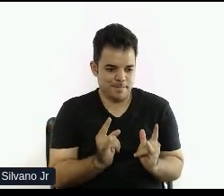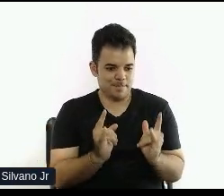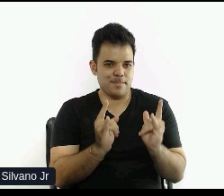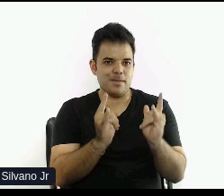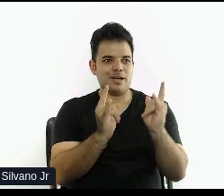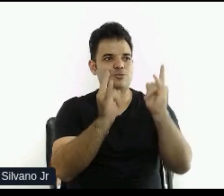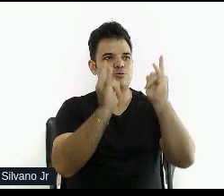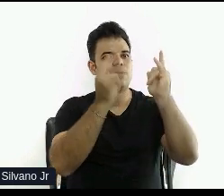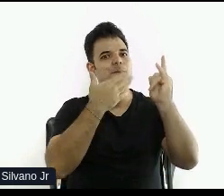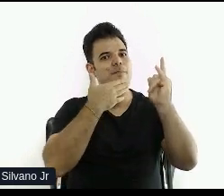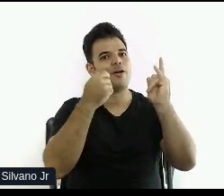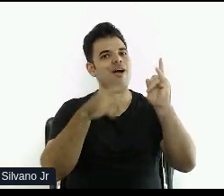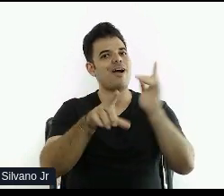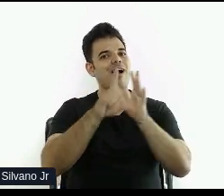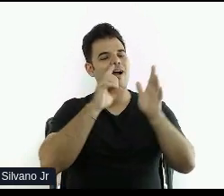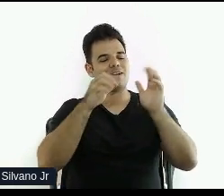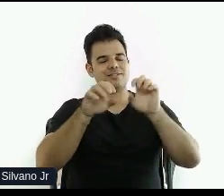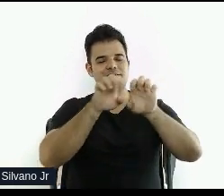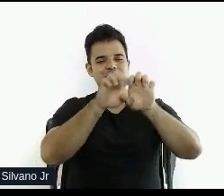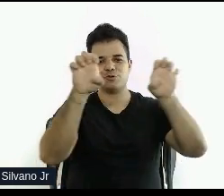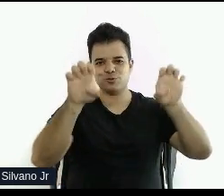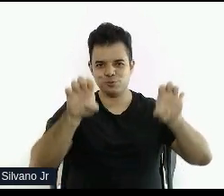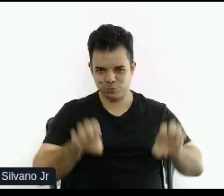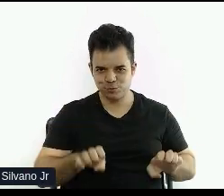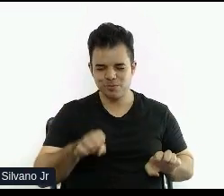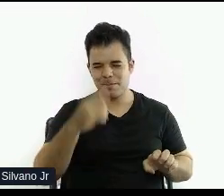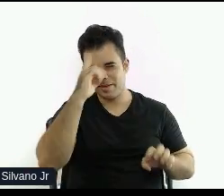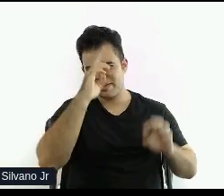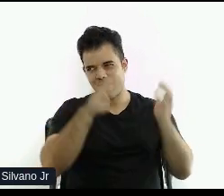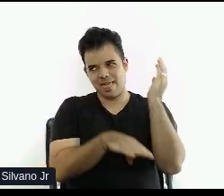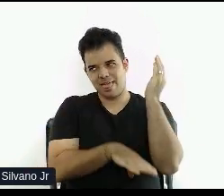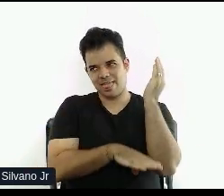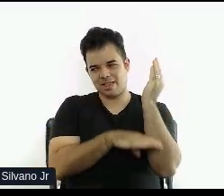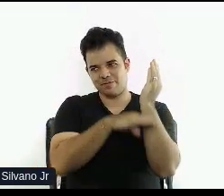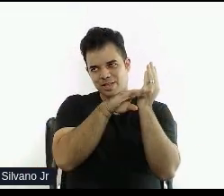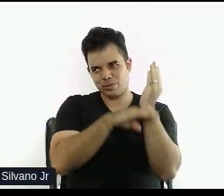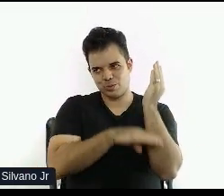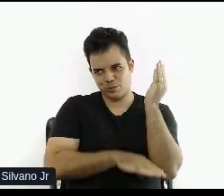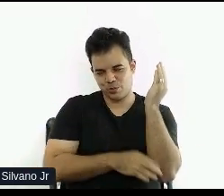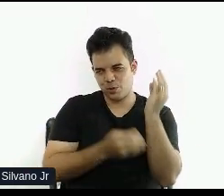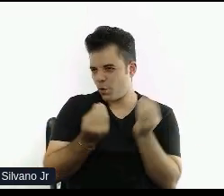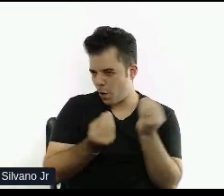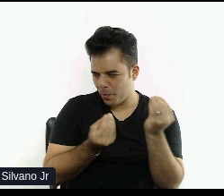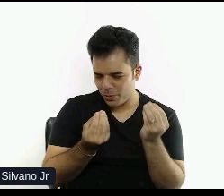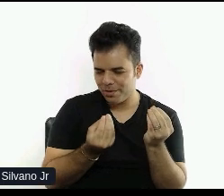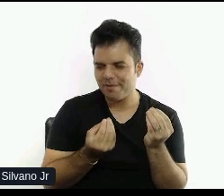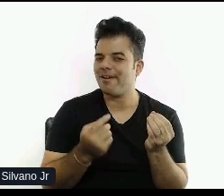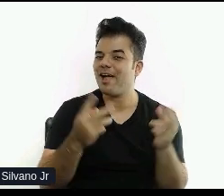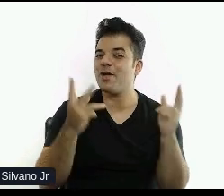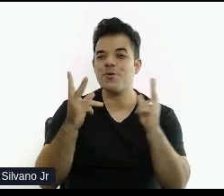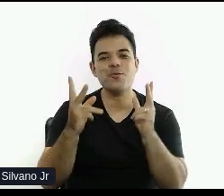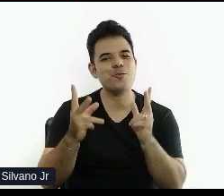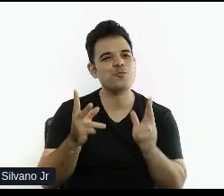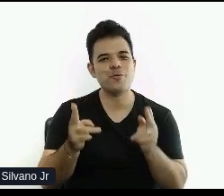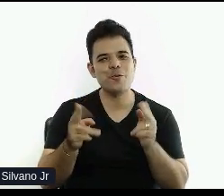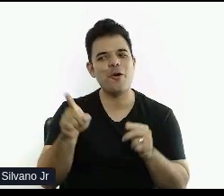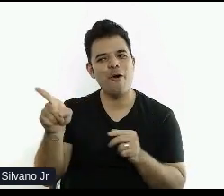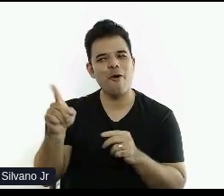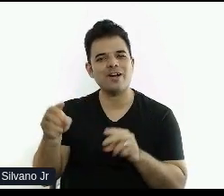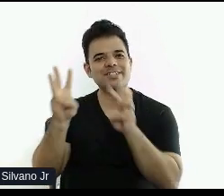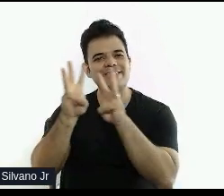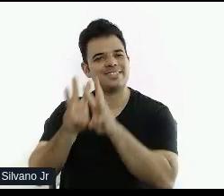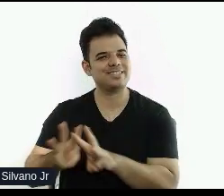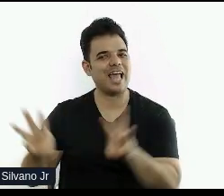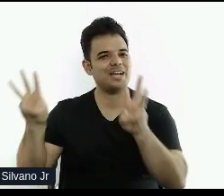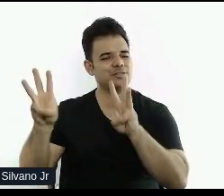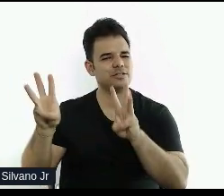a estrutura do prédio com o elevador do que colocar o elevador depois que o prédio já está construído. E é a mesma coisa de um site, né? Então, se ele já está acessível desde o